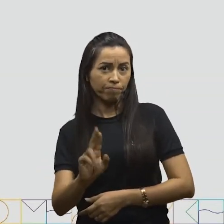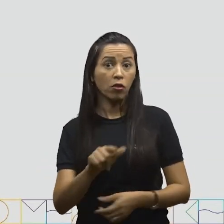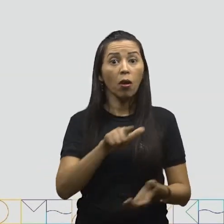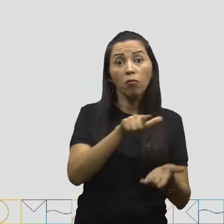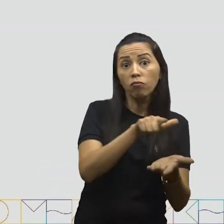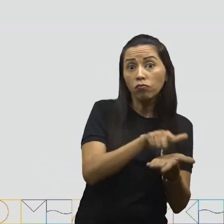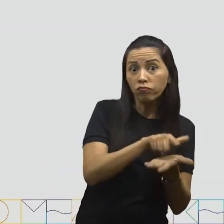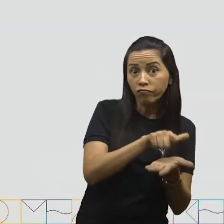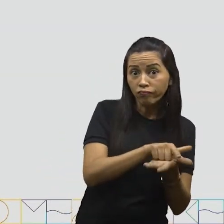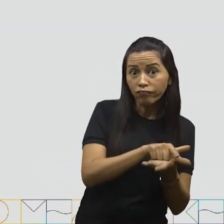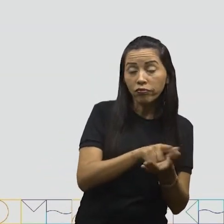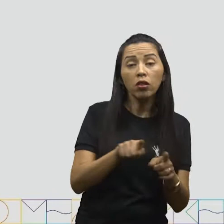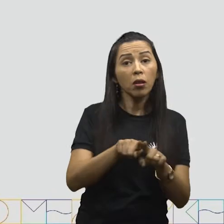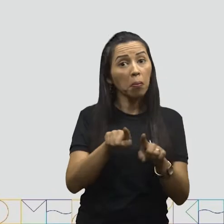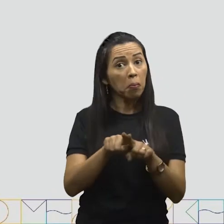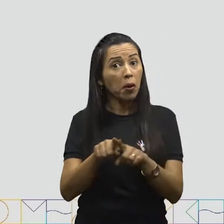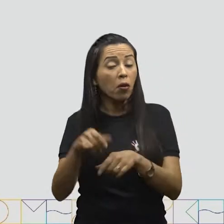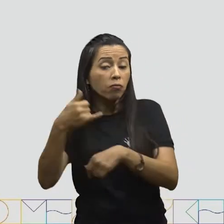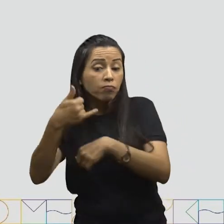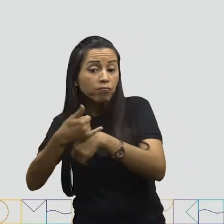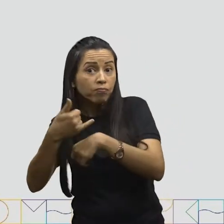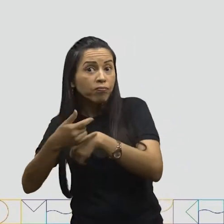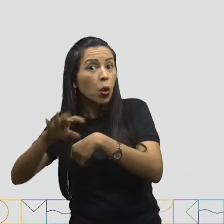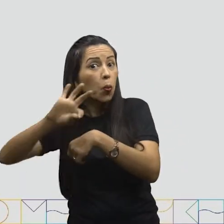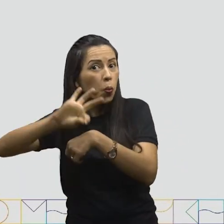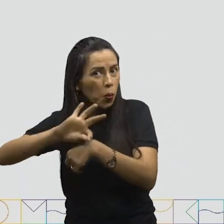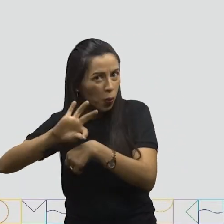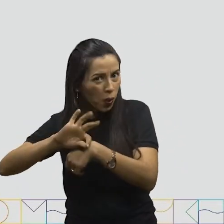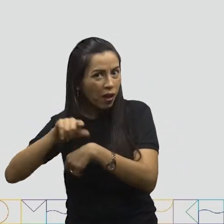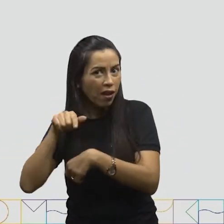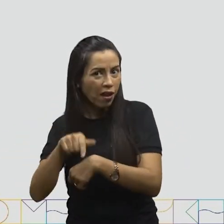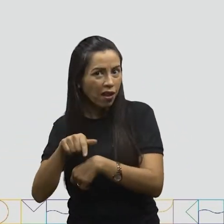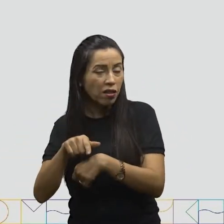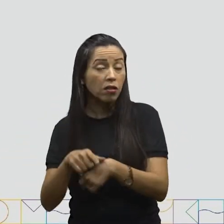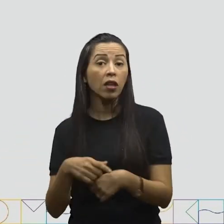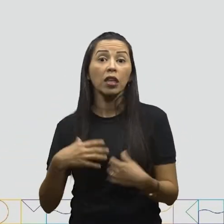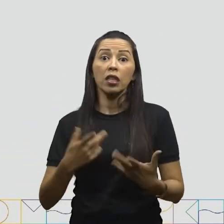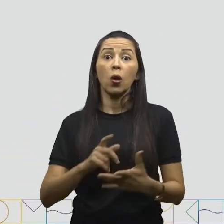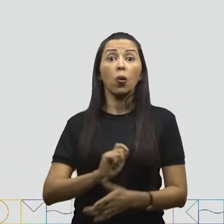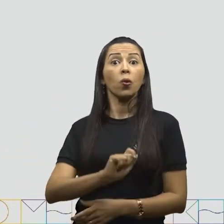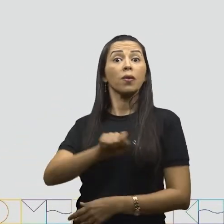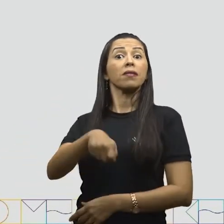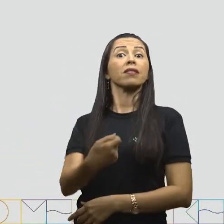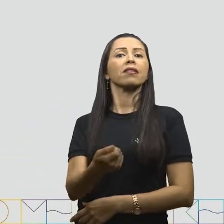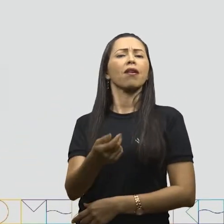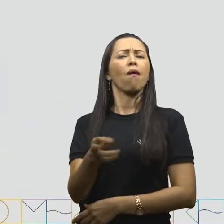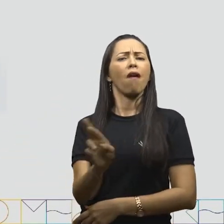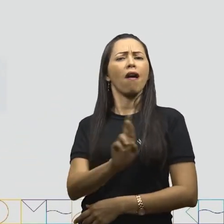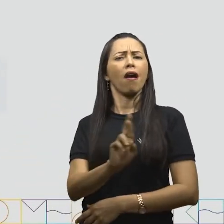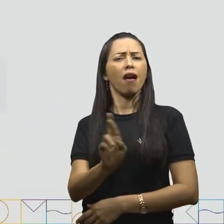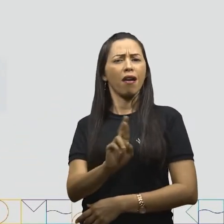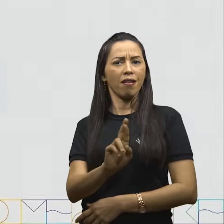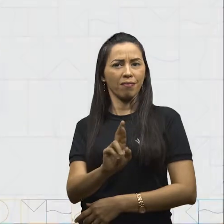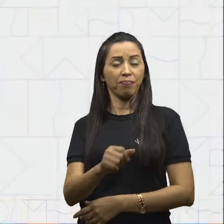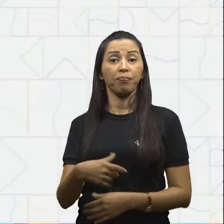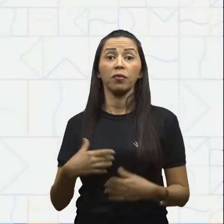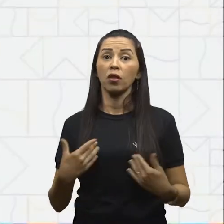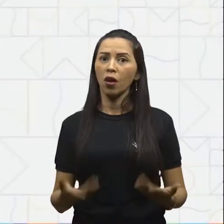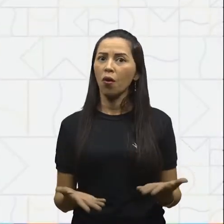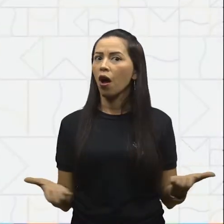moedas. E o símbolo do real é a letra R e o cifrão.